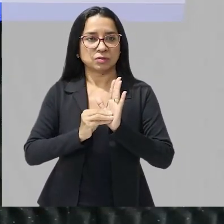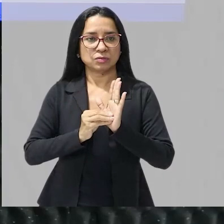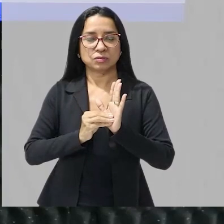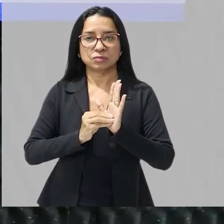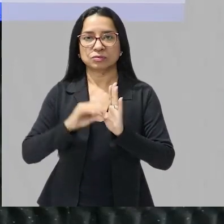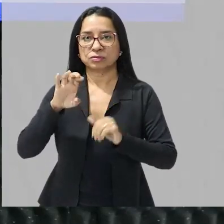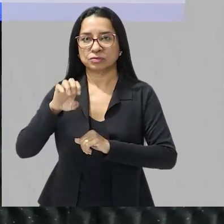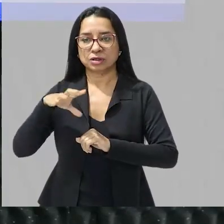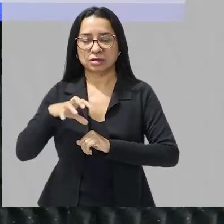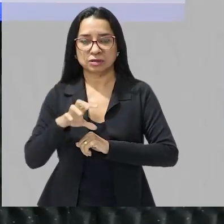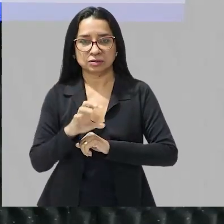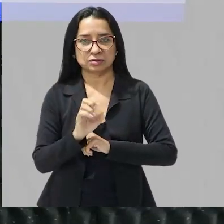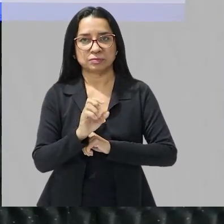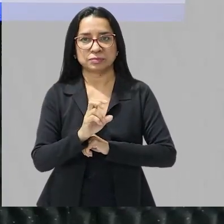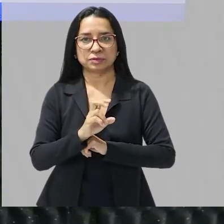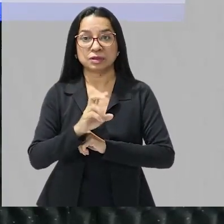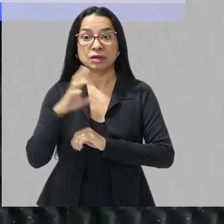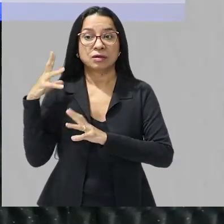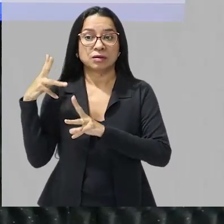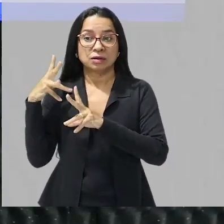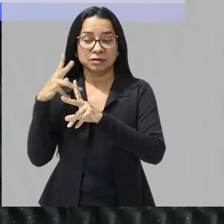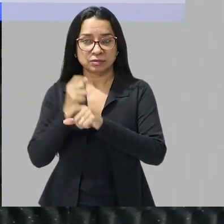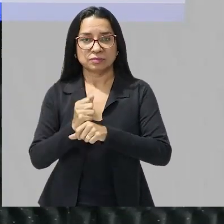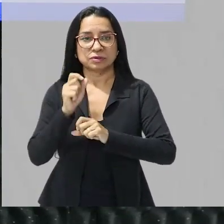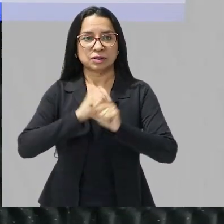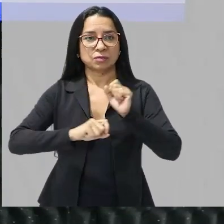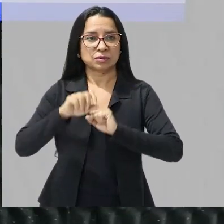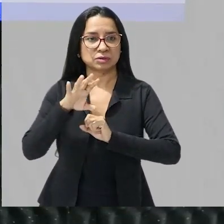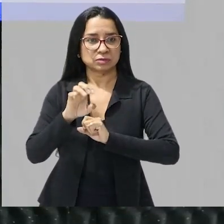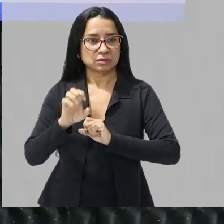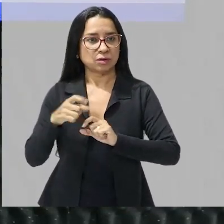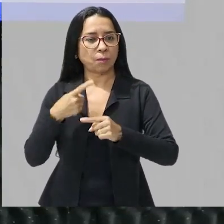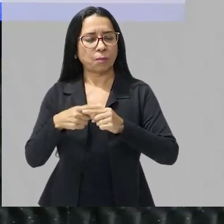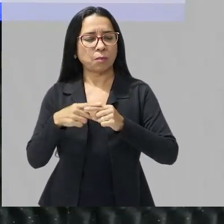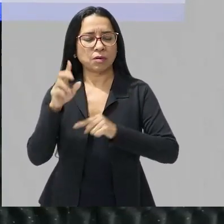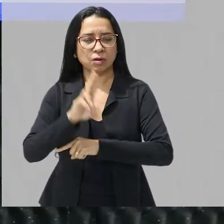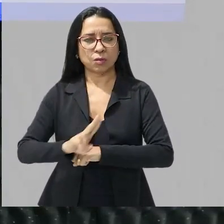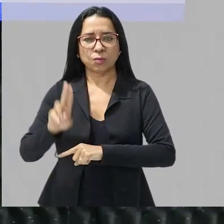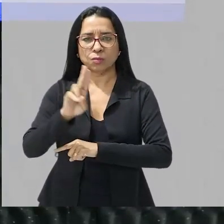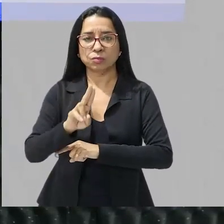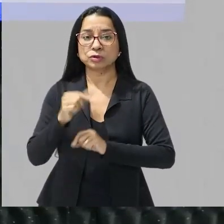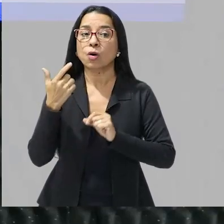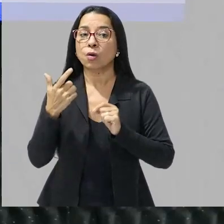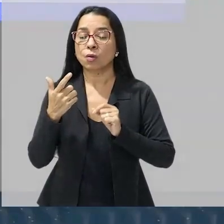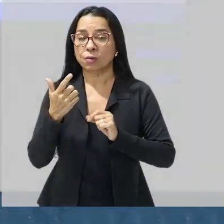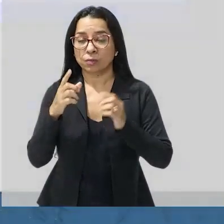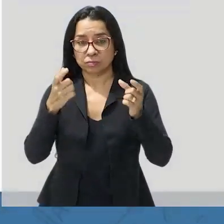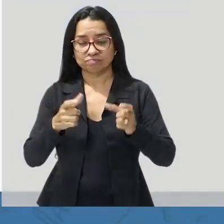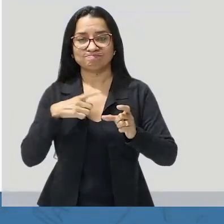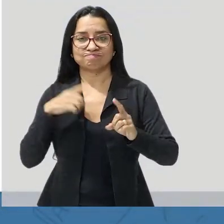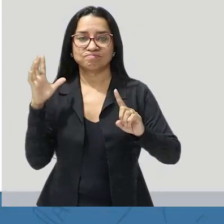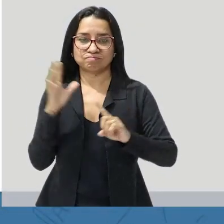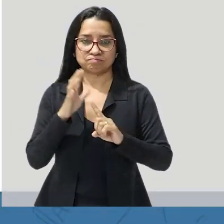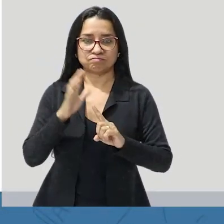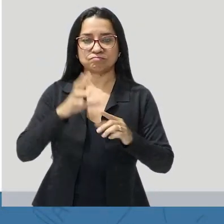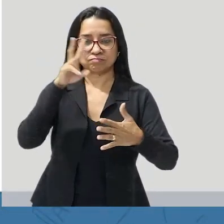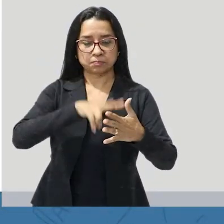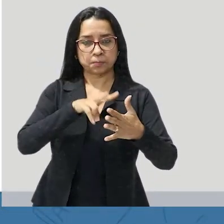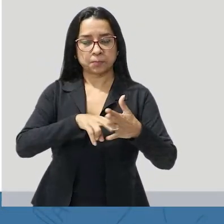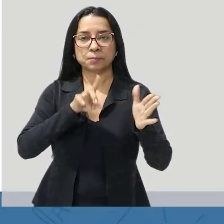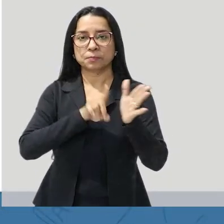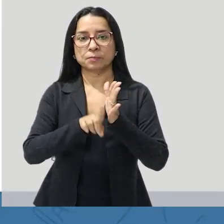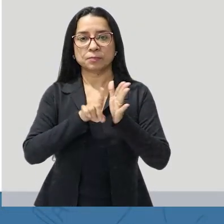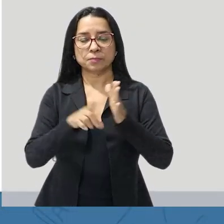vai relembrar o que que são as enzimas pra que elas servem onde elas atuam tá certo? então a gente vai ler essa questão aqui